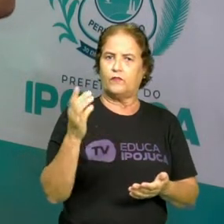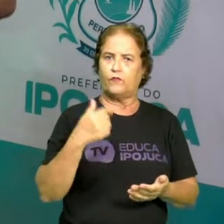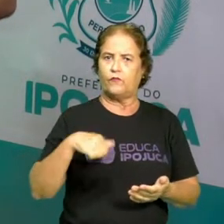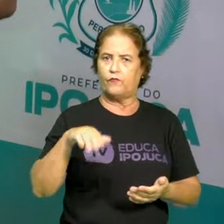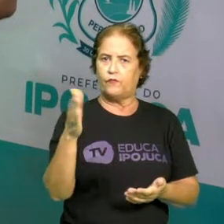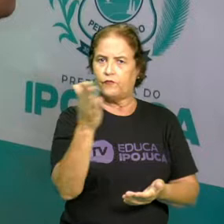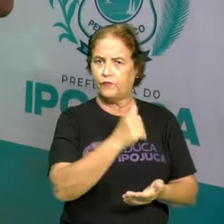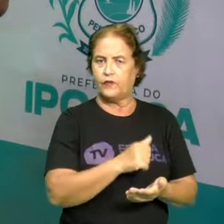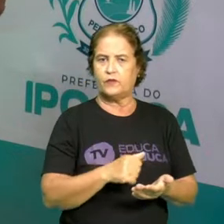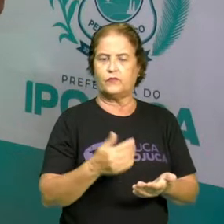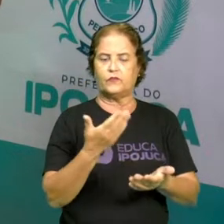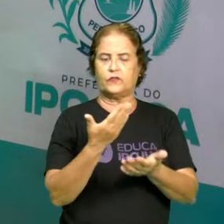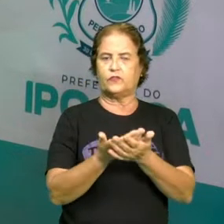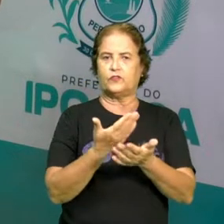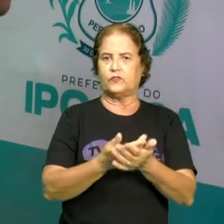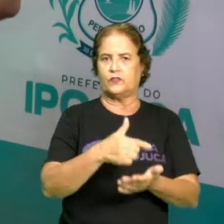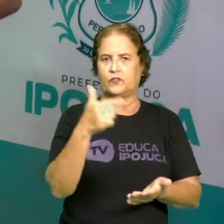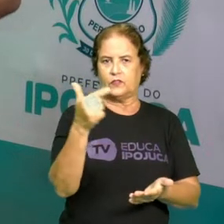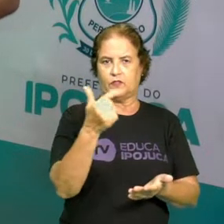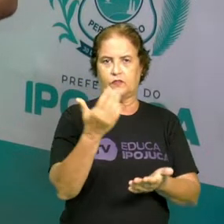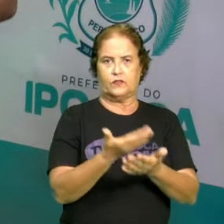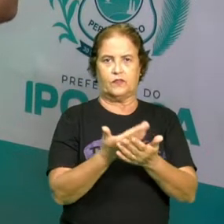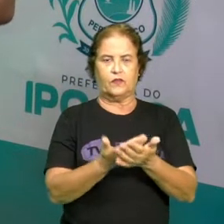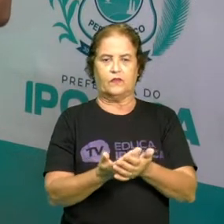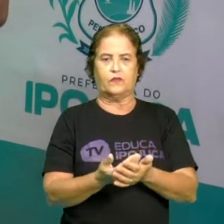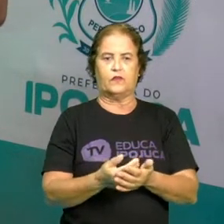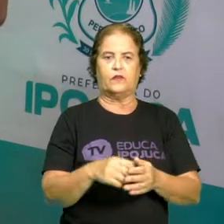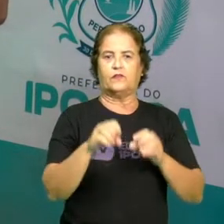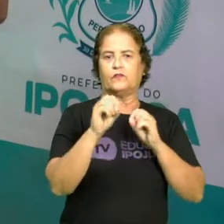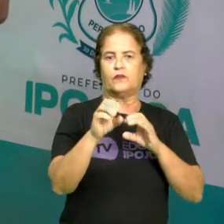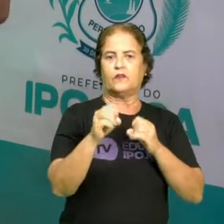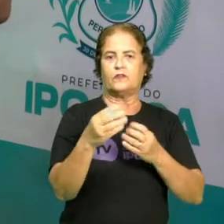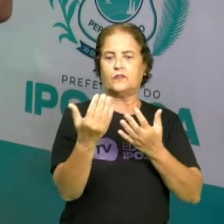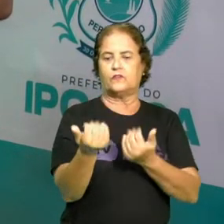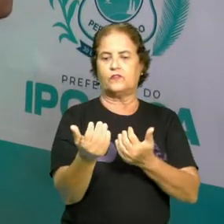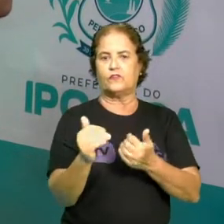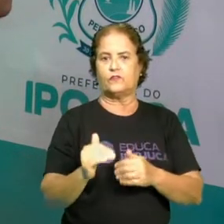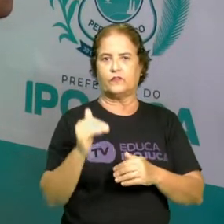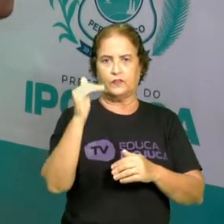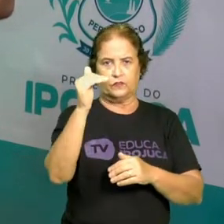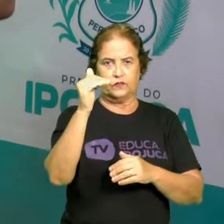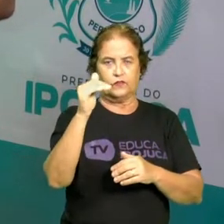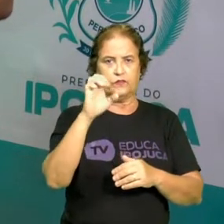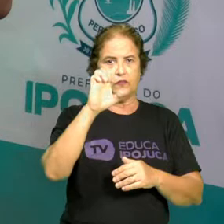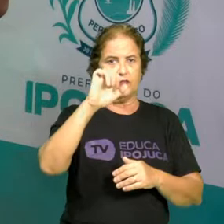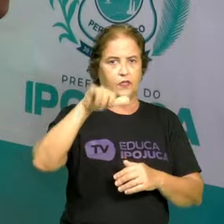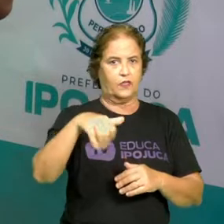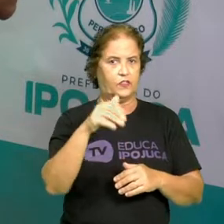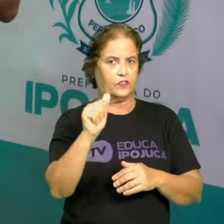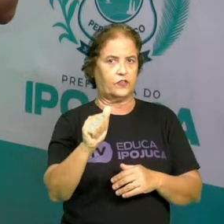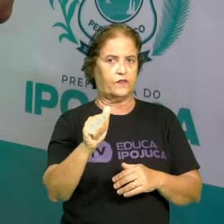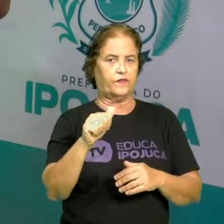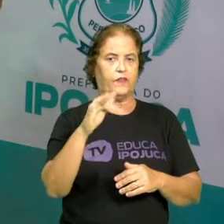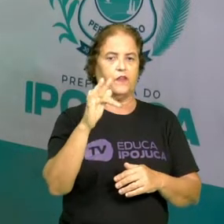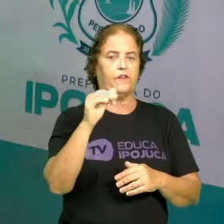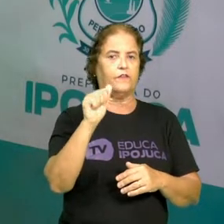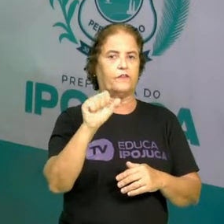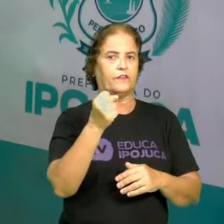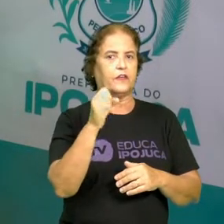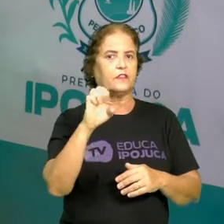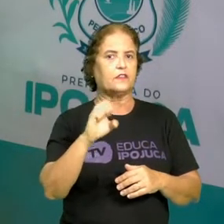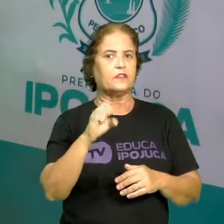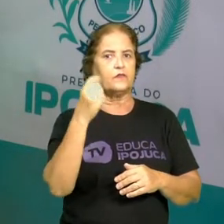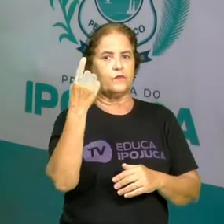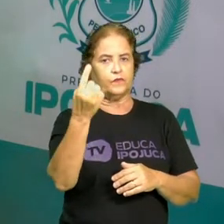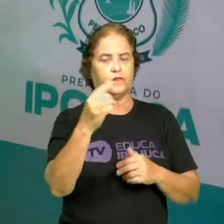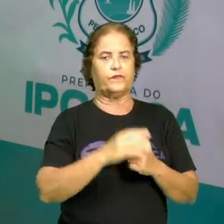Matemática. Para a educação de jovens e adultos, EJA, fase 1, né? Portanto, eu, professor Senegal,